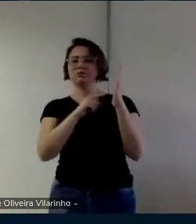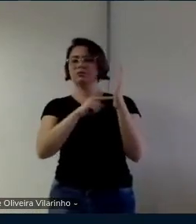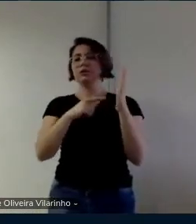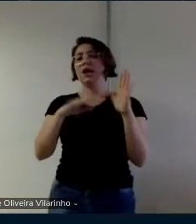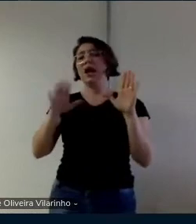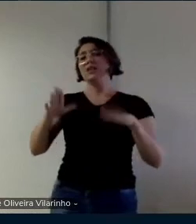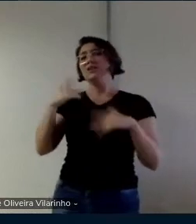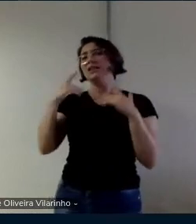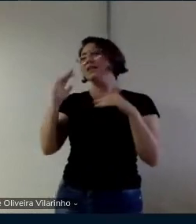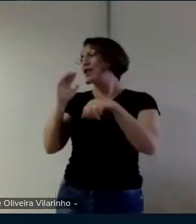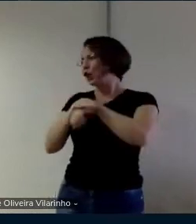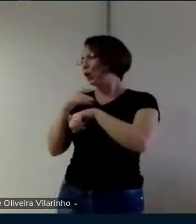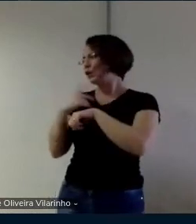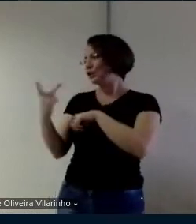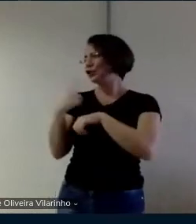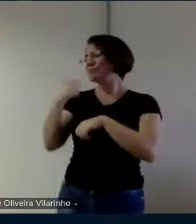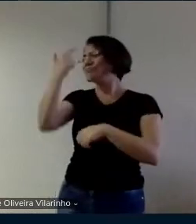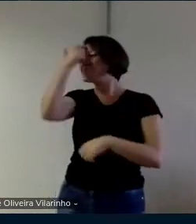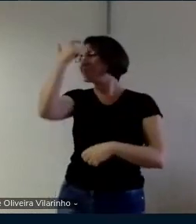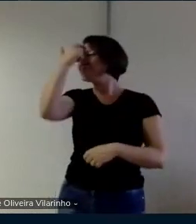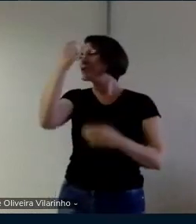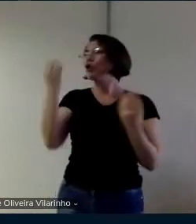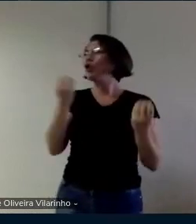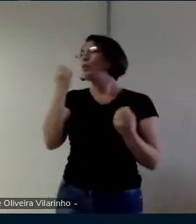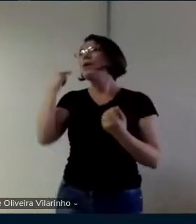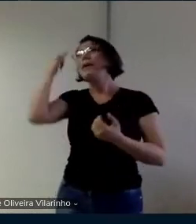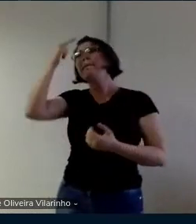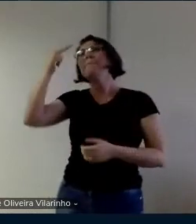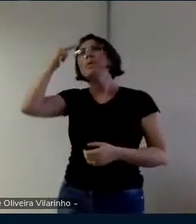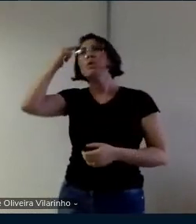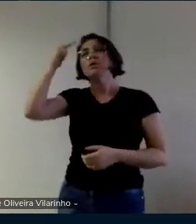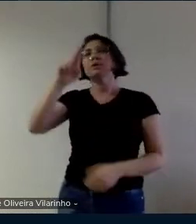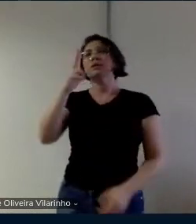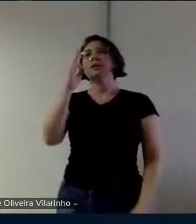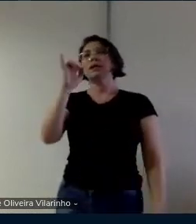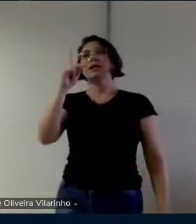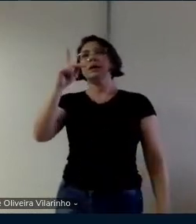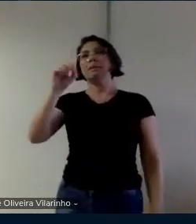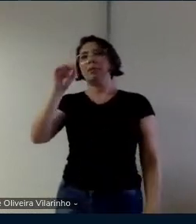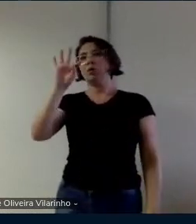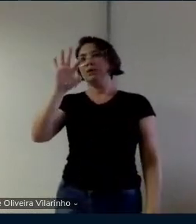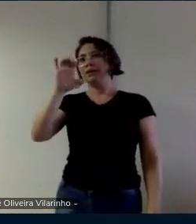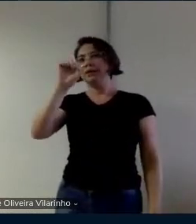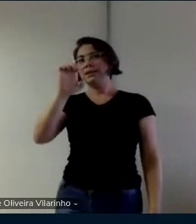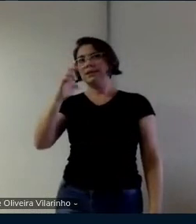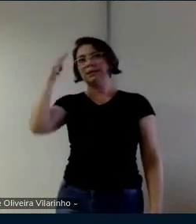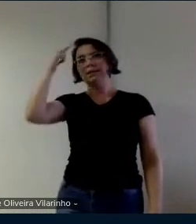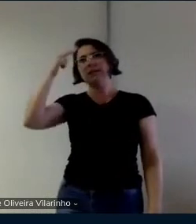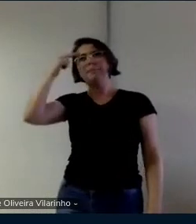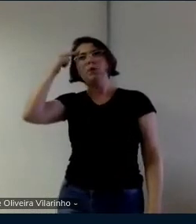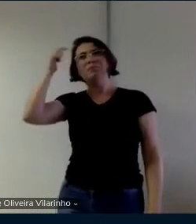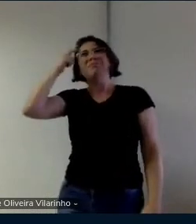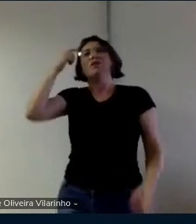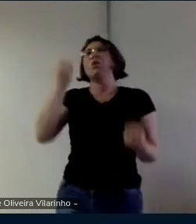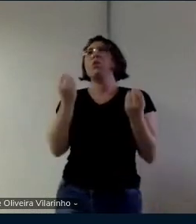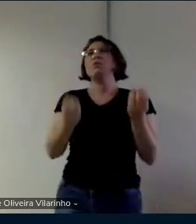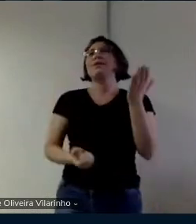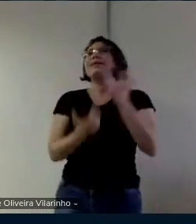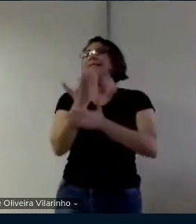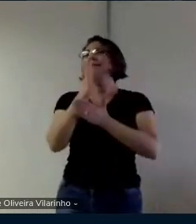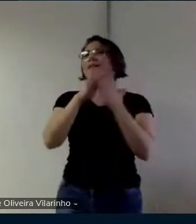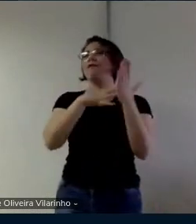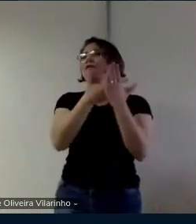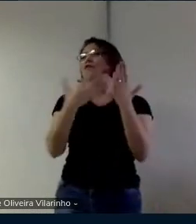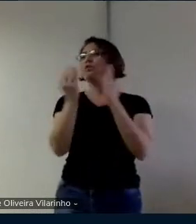e tentando ver as hipóteses pra criar o formulário do perfil que foram foram os materiais que a gente construiu antes